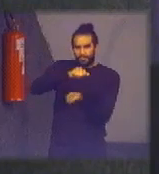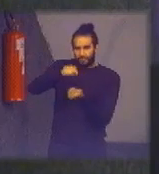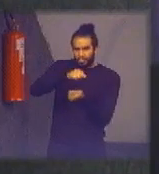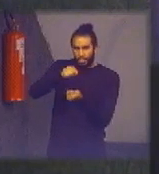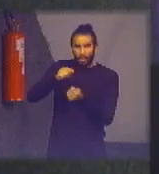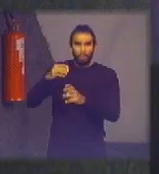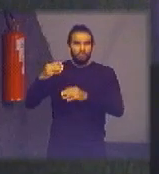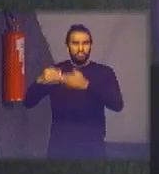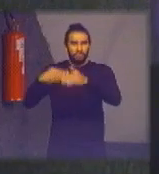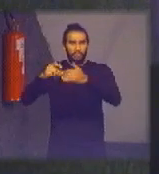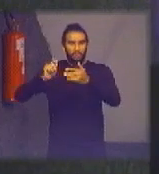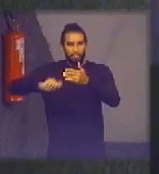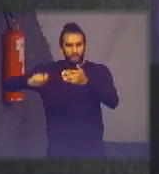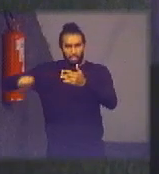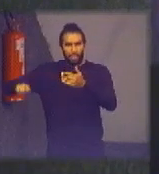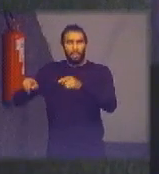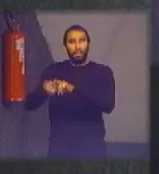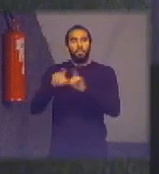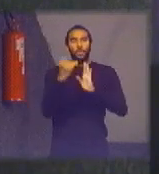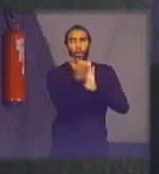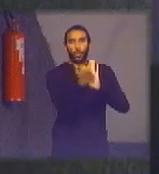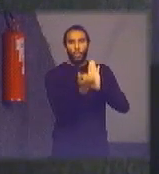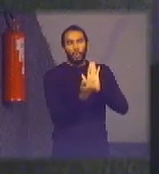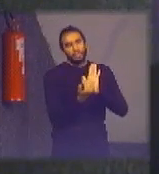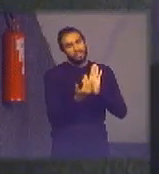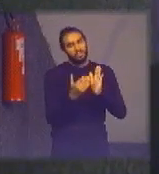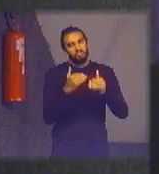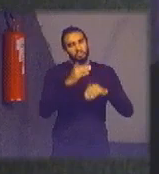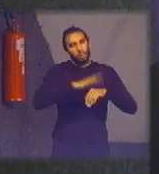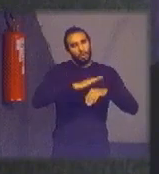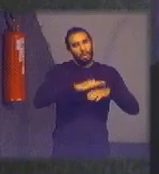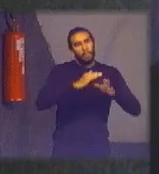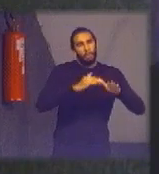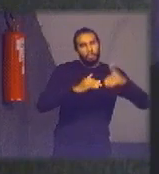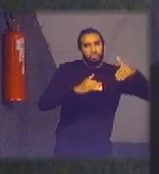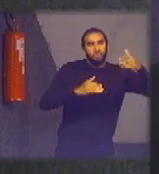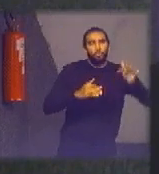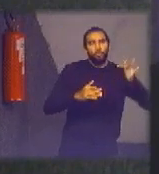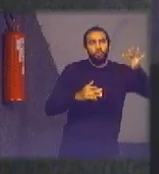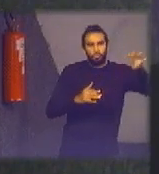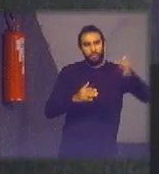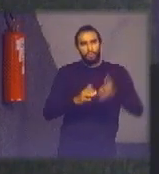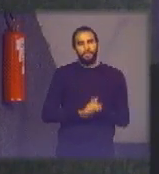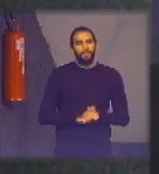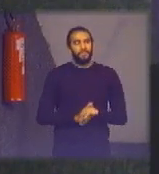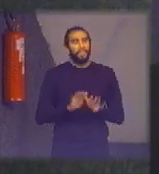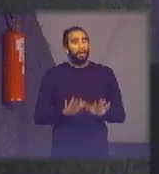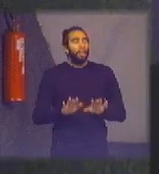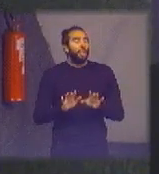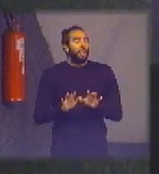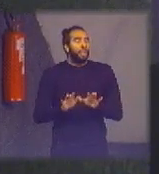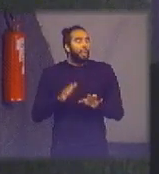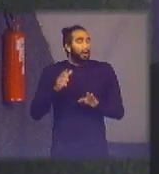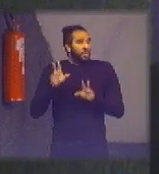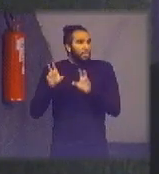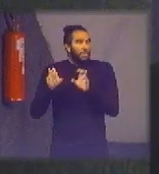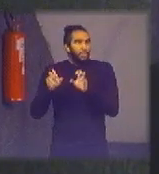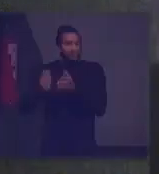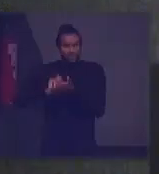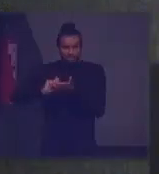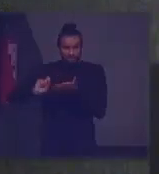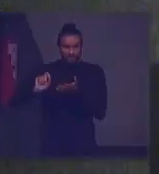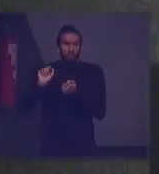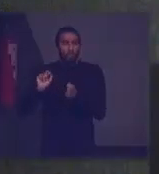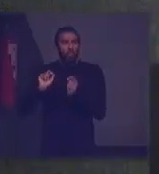e talvez numa agenda de médio prazo na temática que estava inscrita a minha palestra era